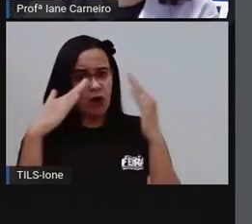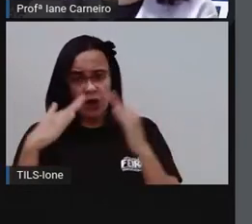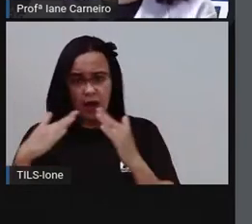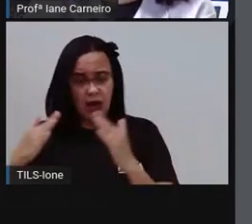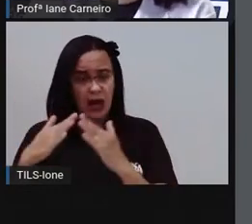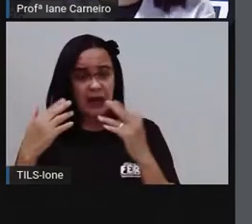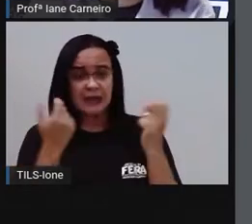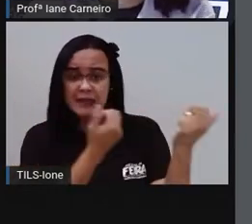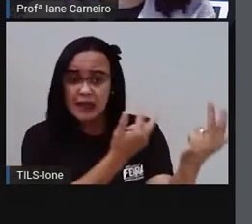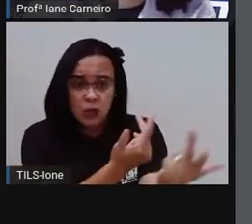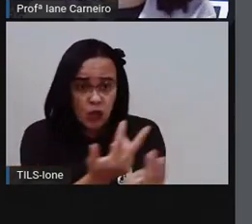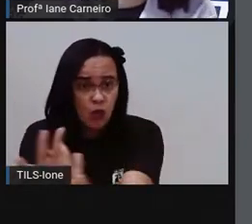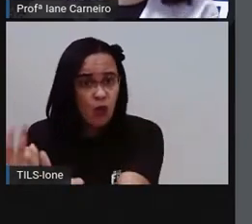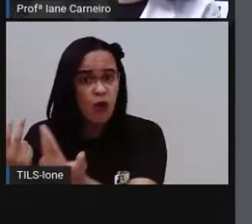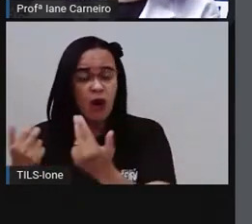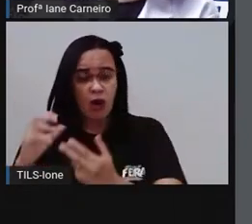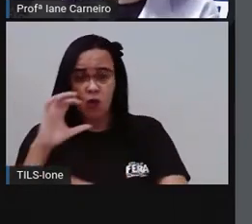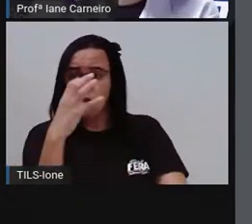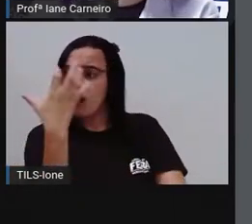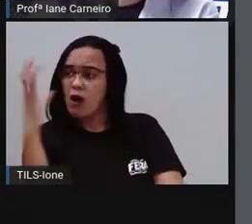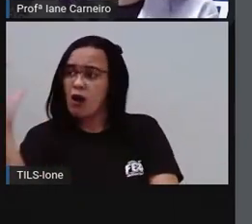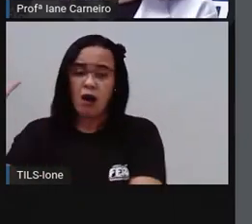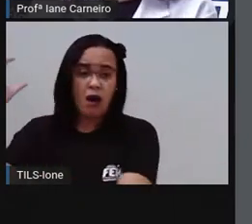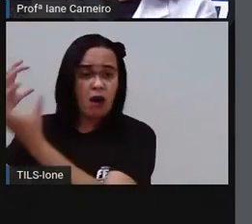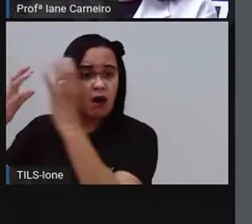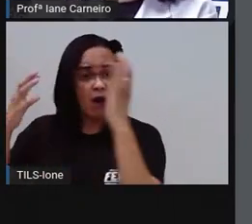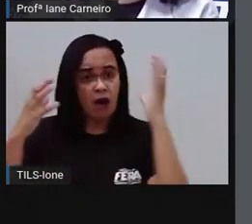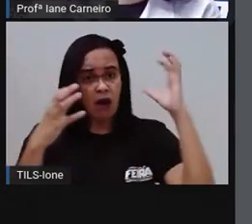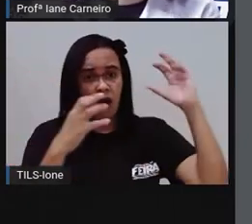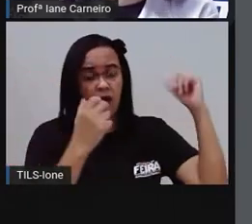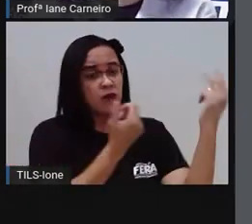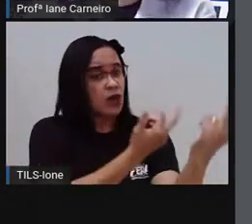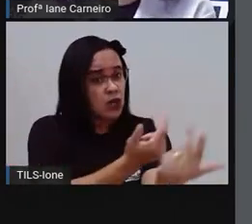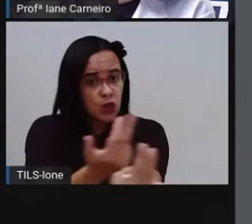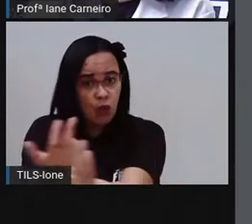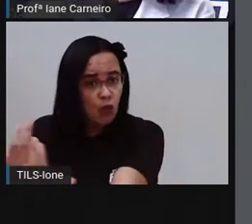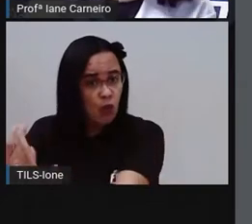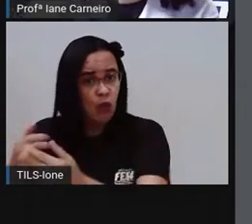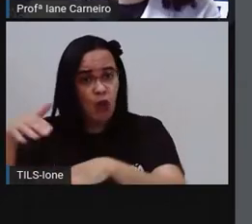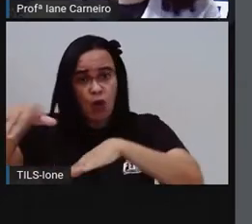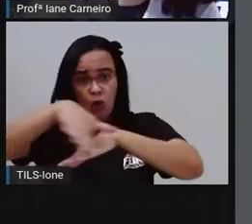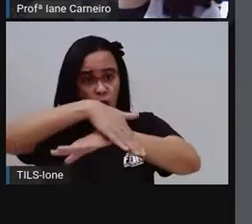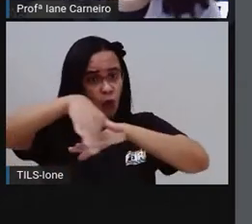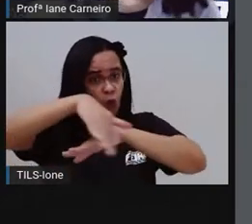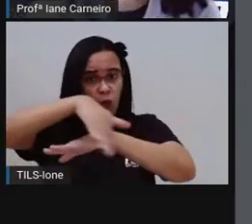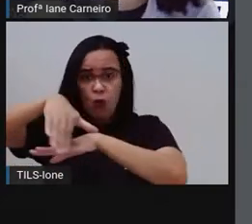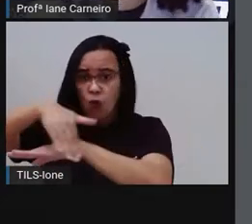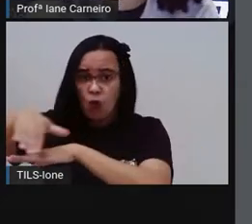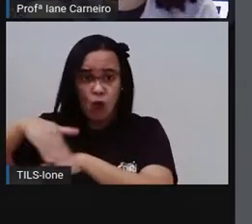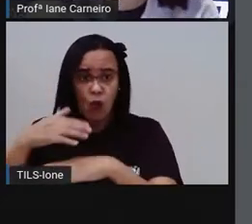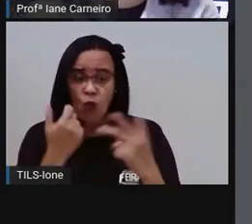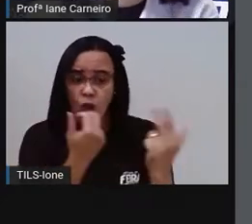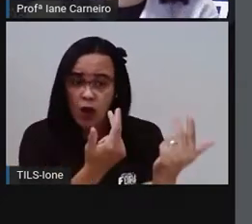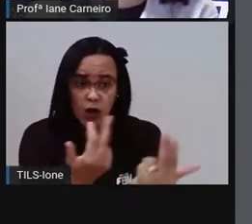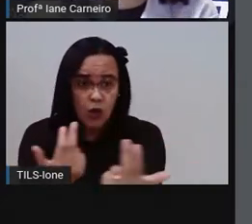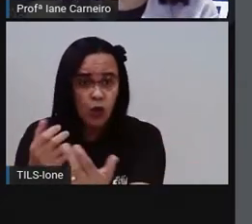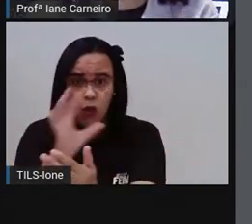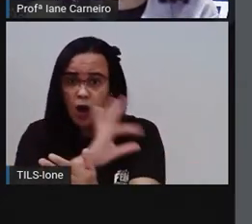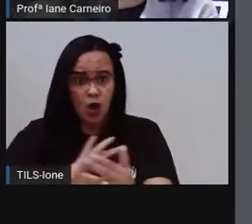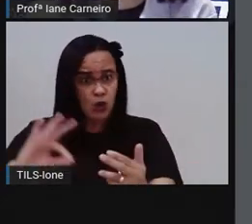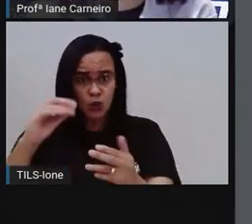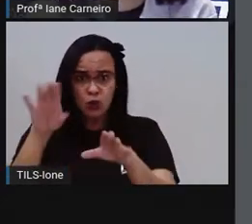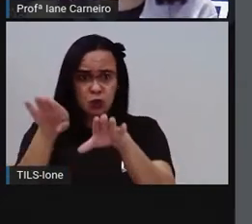árvores eram iguais. Todas as ruas eram iguais. Tudo do mesmo tamanho e da